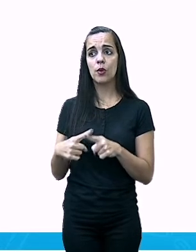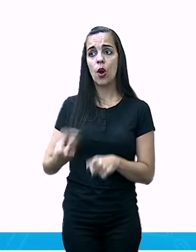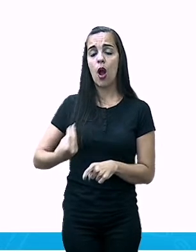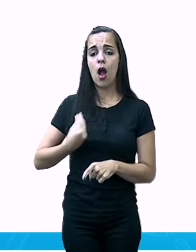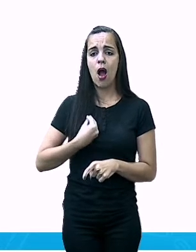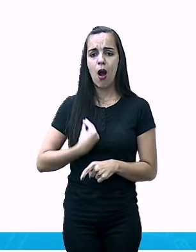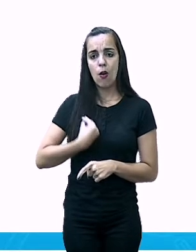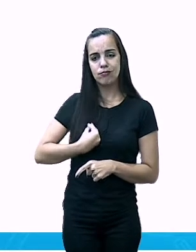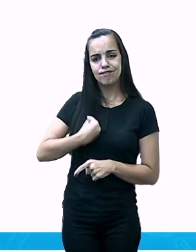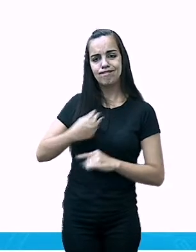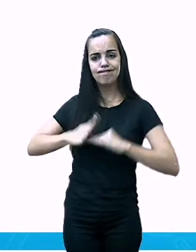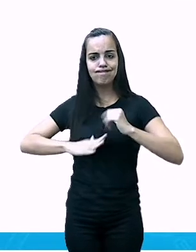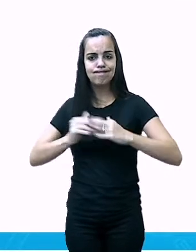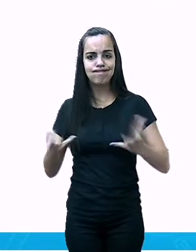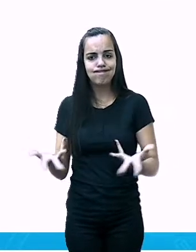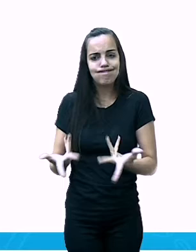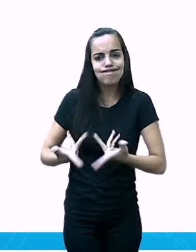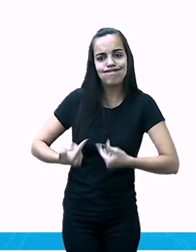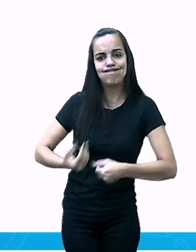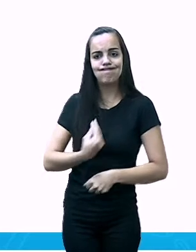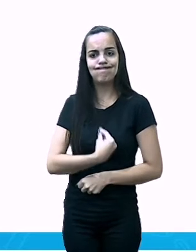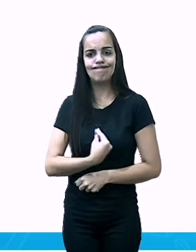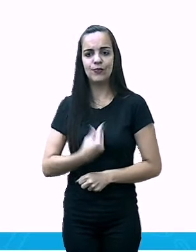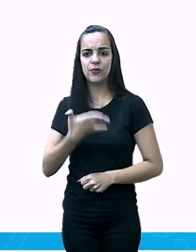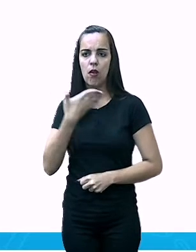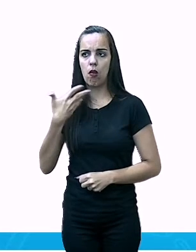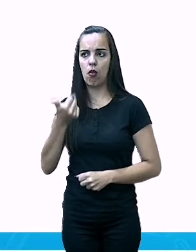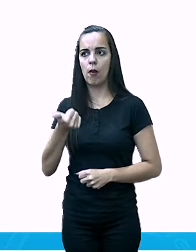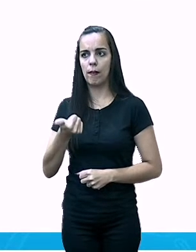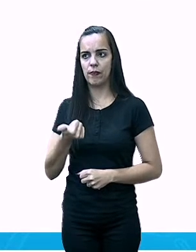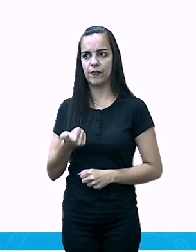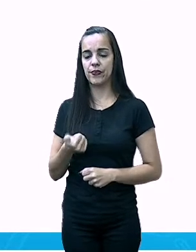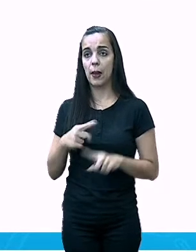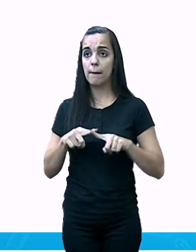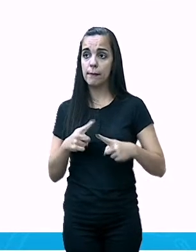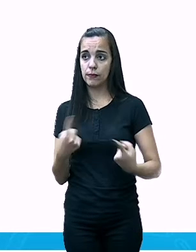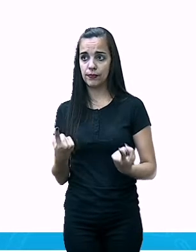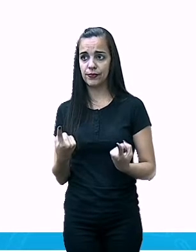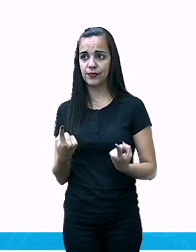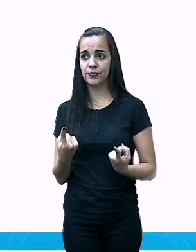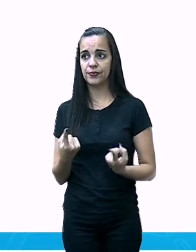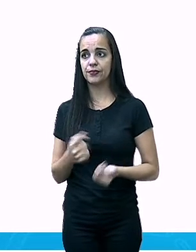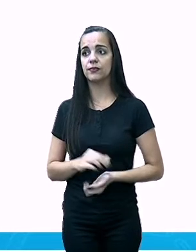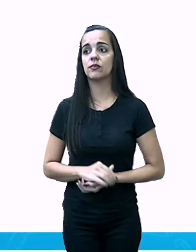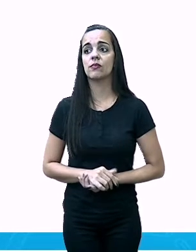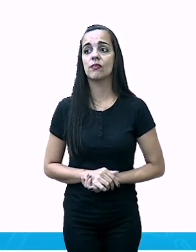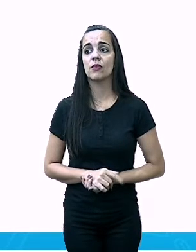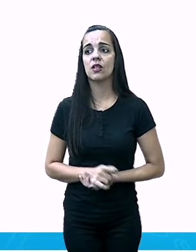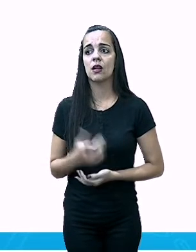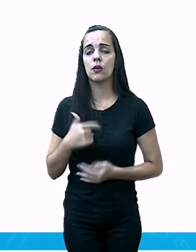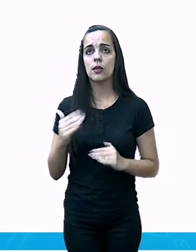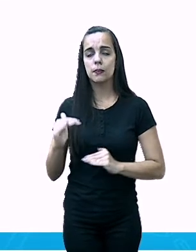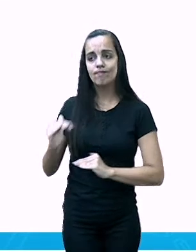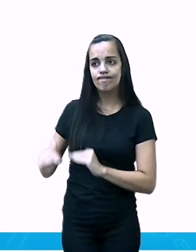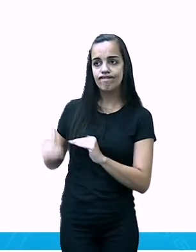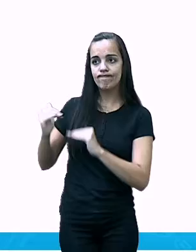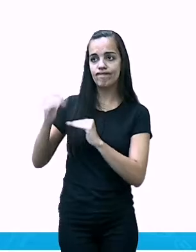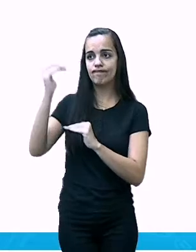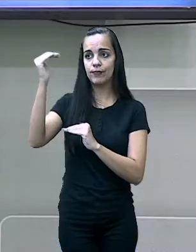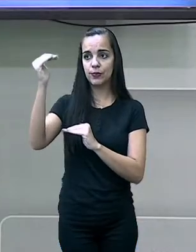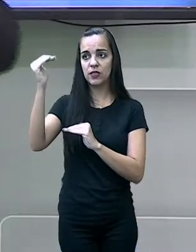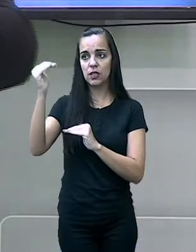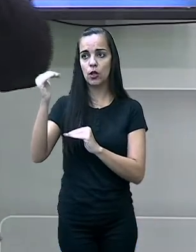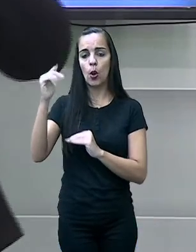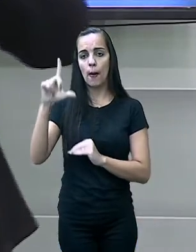tem melhorado. As pessoas têm vivido mais. Então, está crescendo menos.